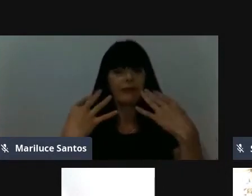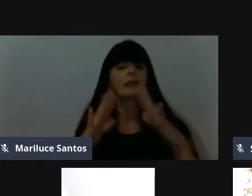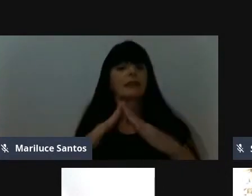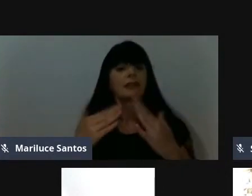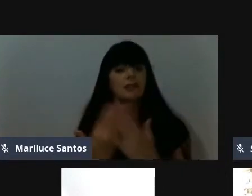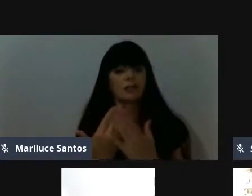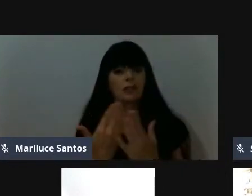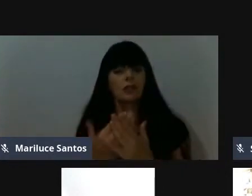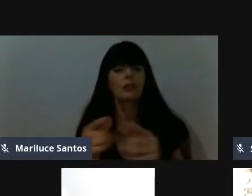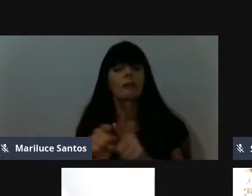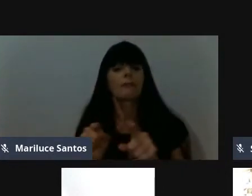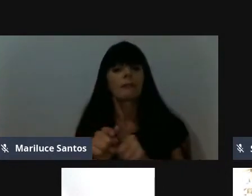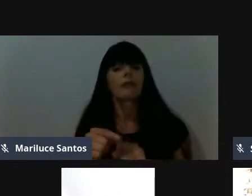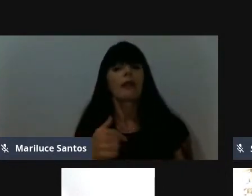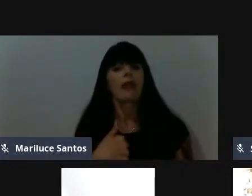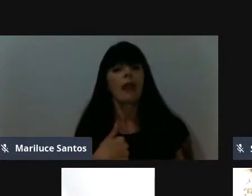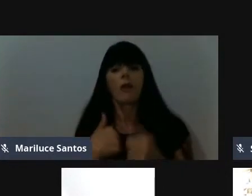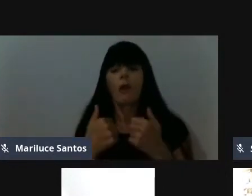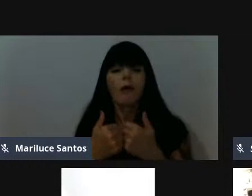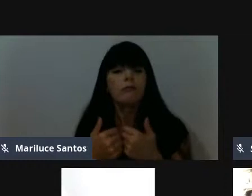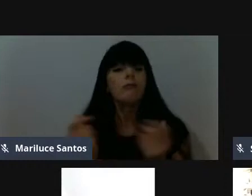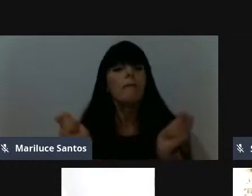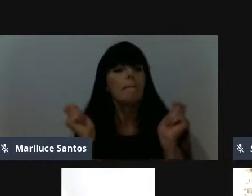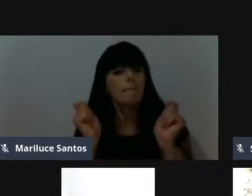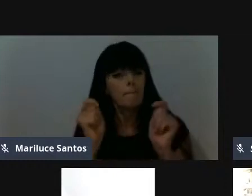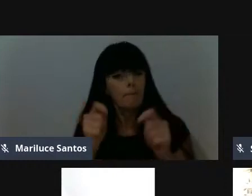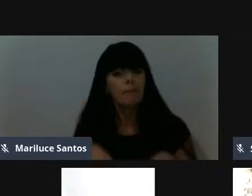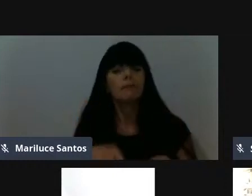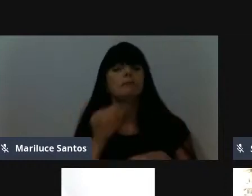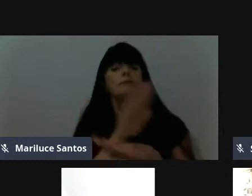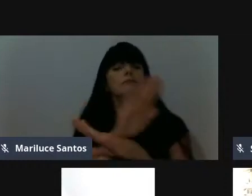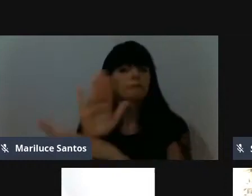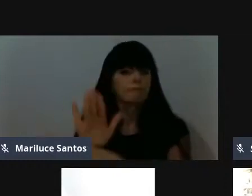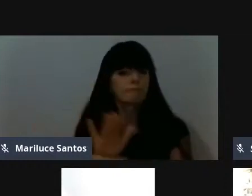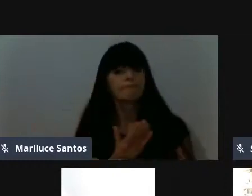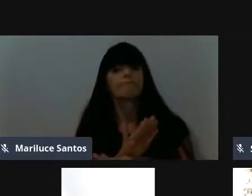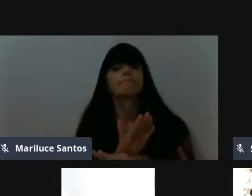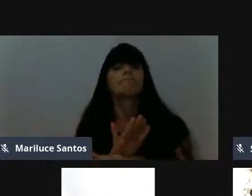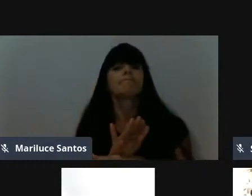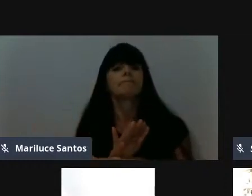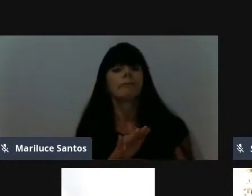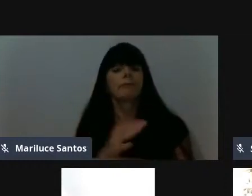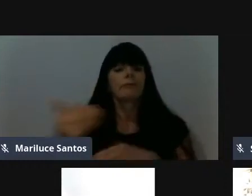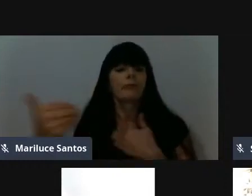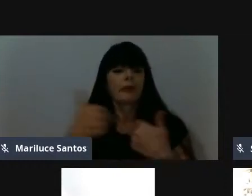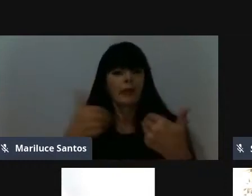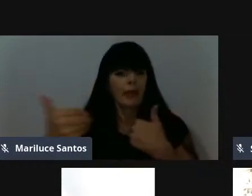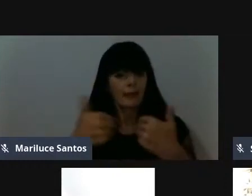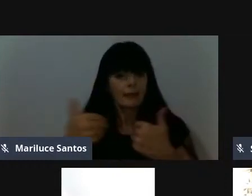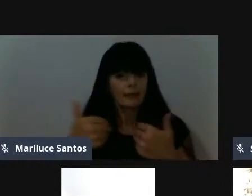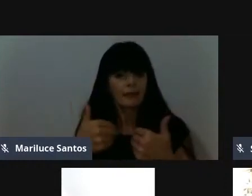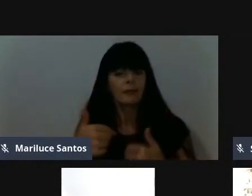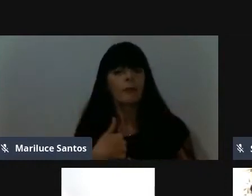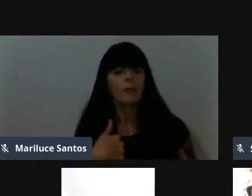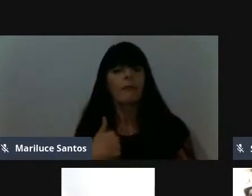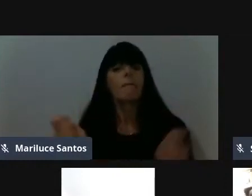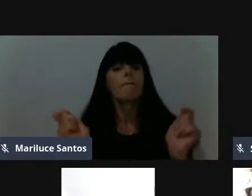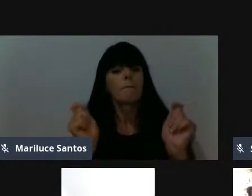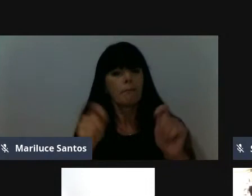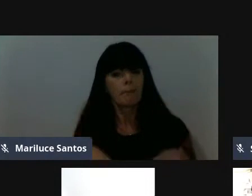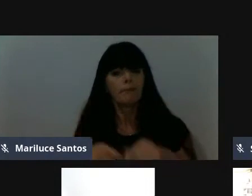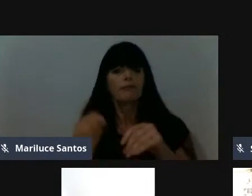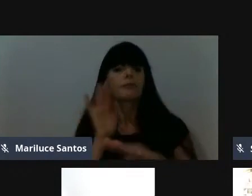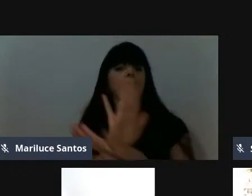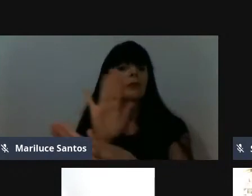eu estou totalmente aberto, talvez qualquer um de vocês queiram ter acesso a mim para poder solicitar alguma ajuda, alguma